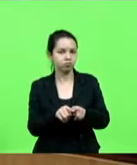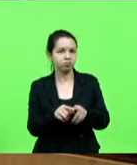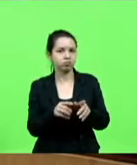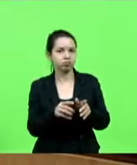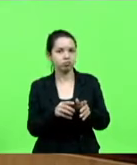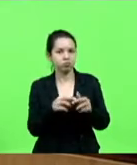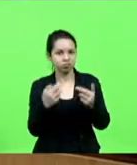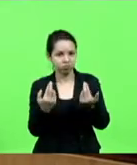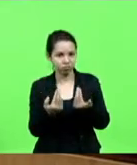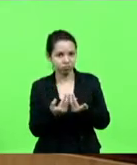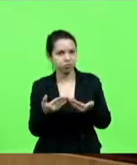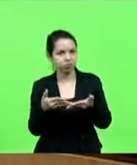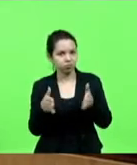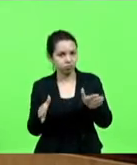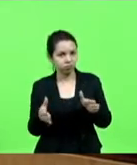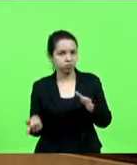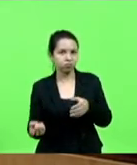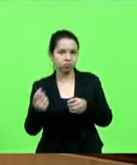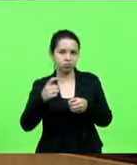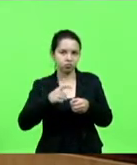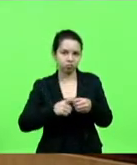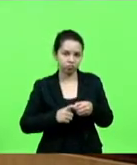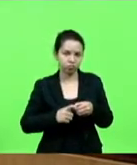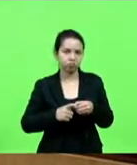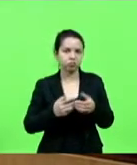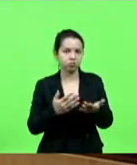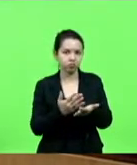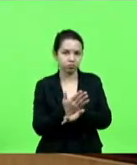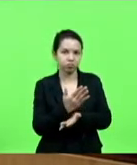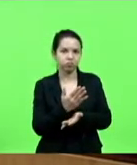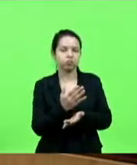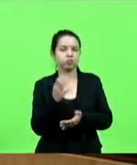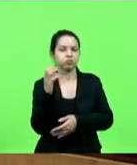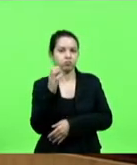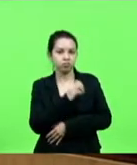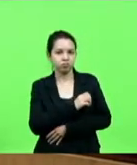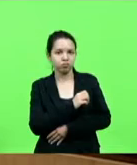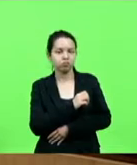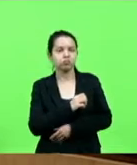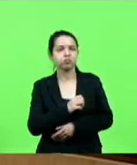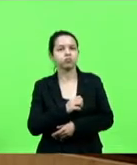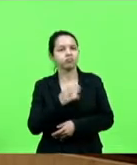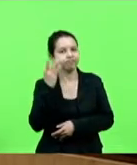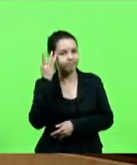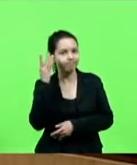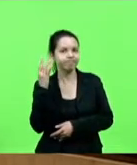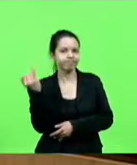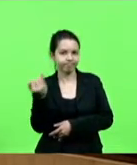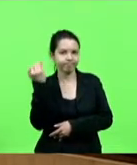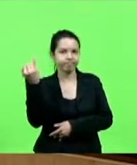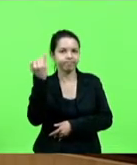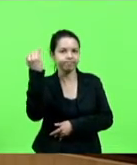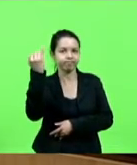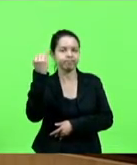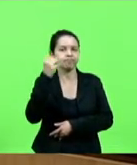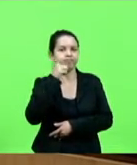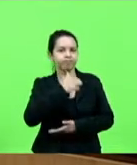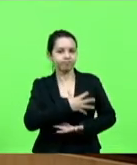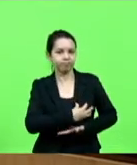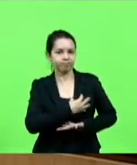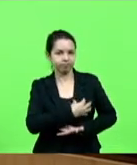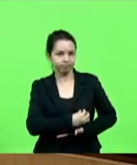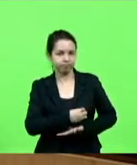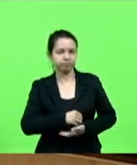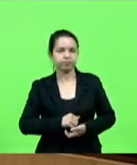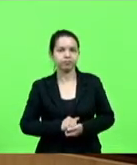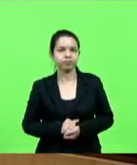reunião em aberto e retornarmos depois para aprovarmos rapidamente. eu acho importante e fundamental as lactantes. Claro